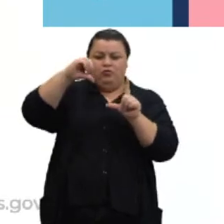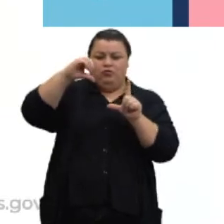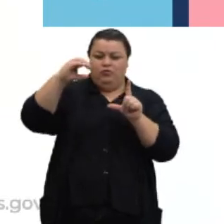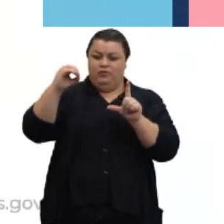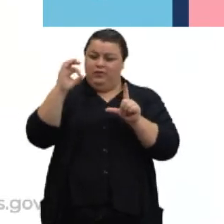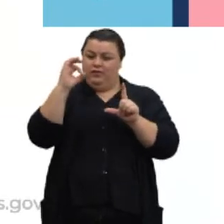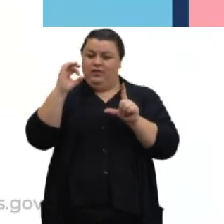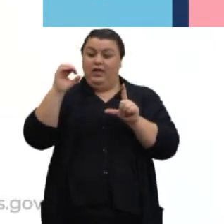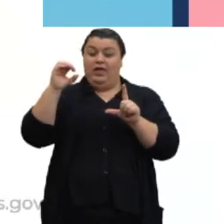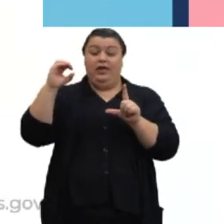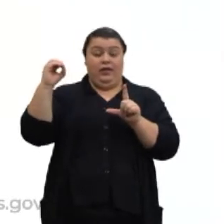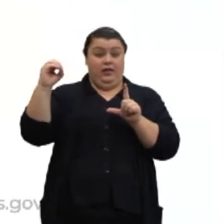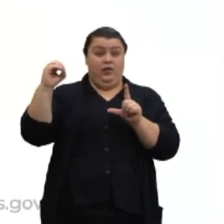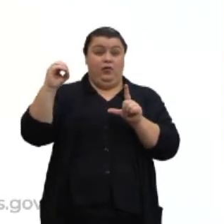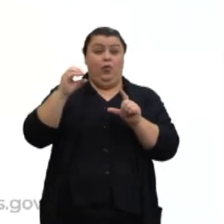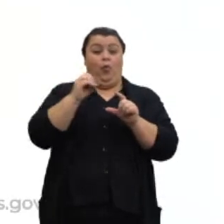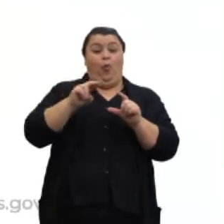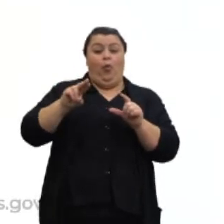ou o plano.